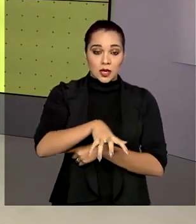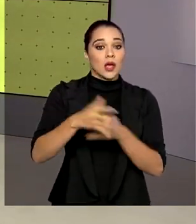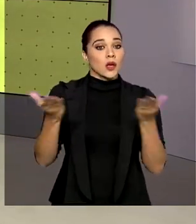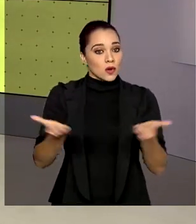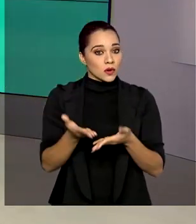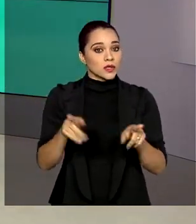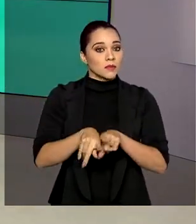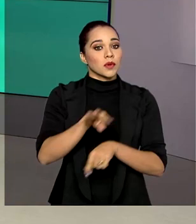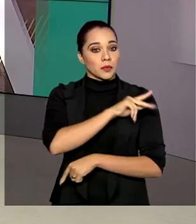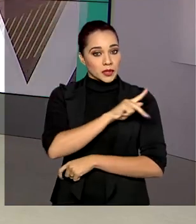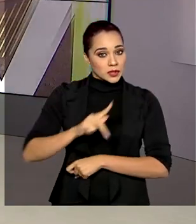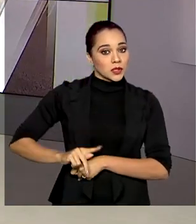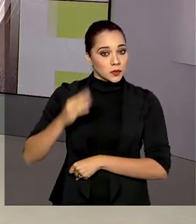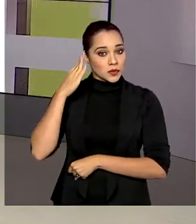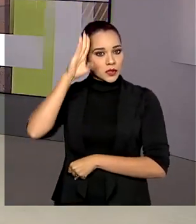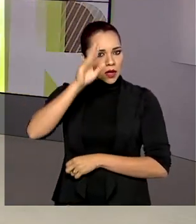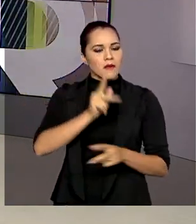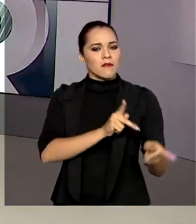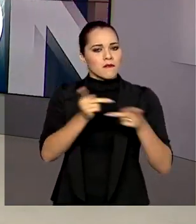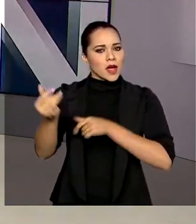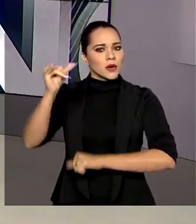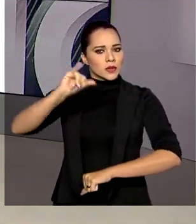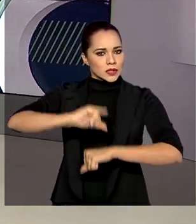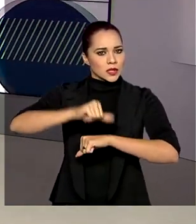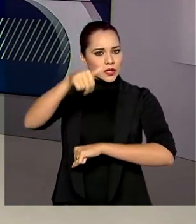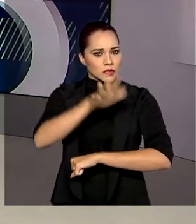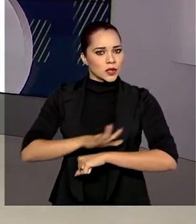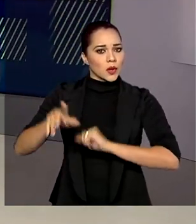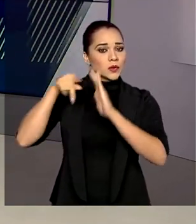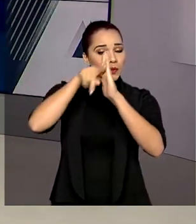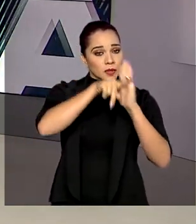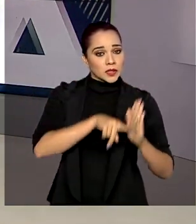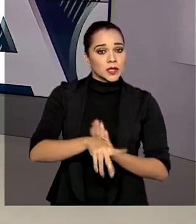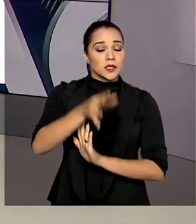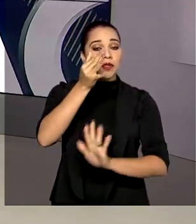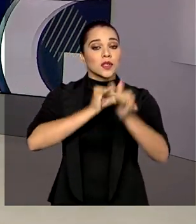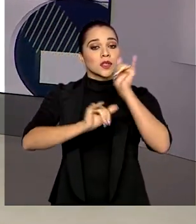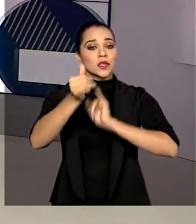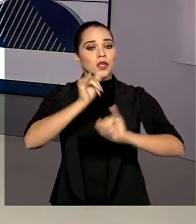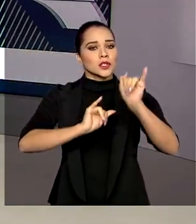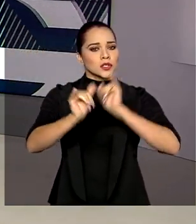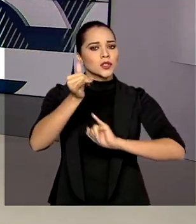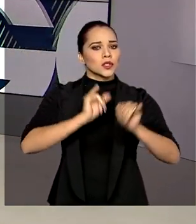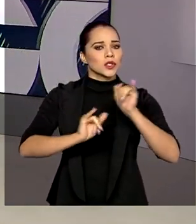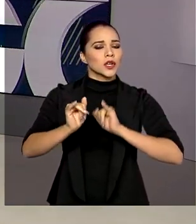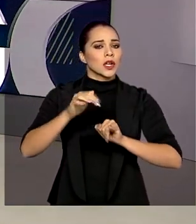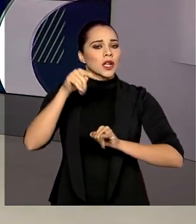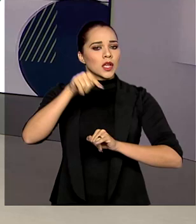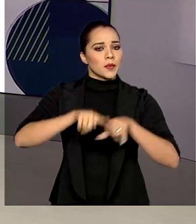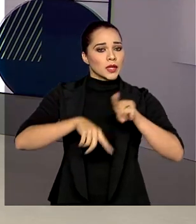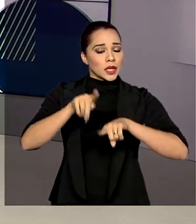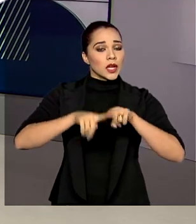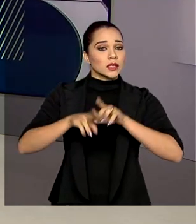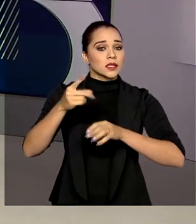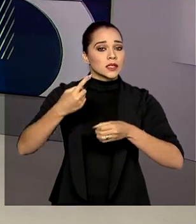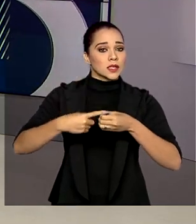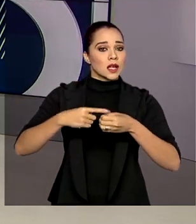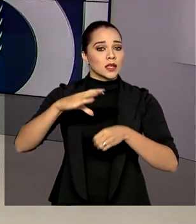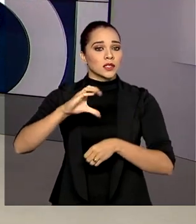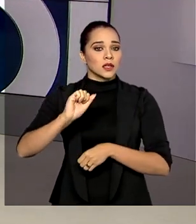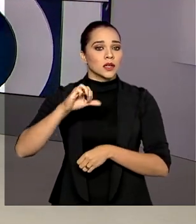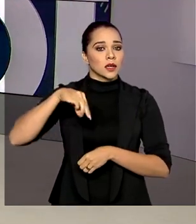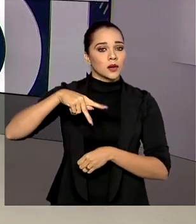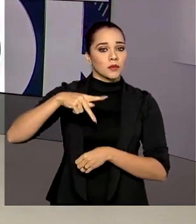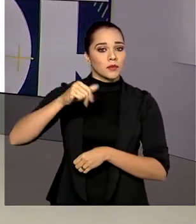hoje, o presidente Jair Bolsonaro vai ao Centro Nacional de Pesquisas em Energia e Materiais, na cidade de Campinas, também